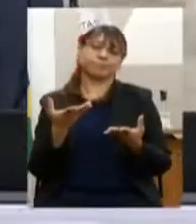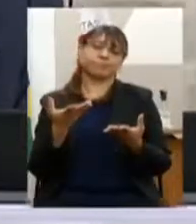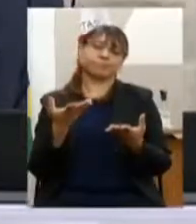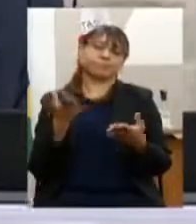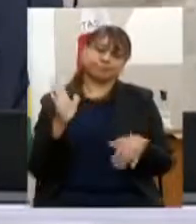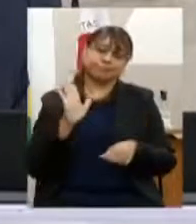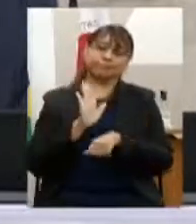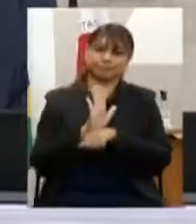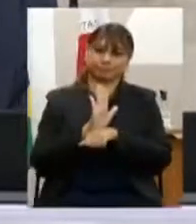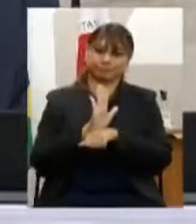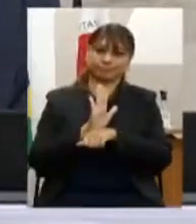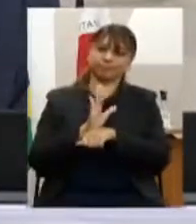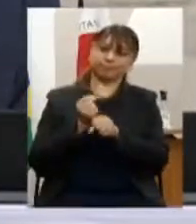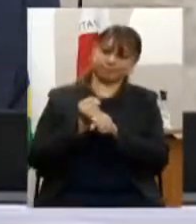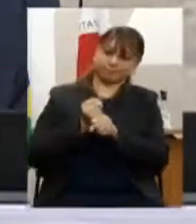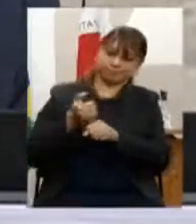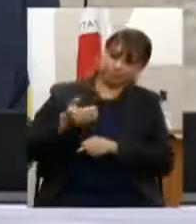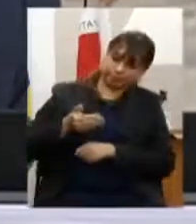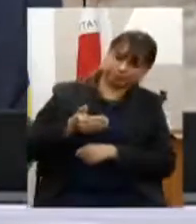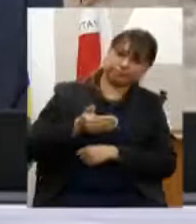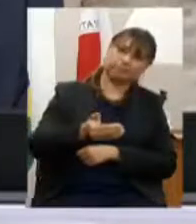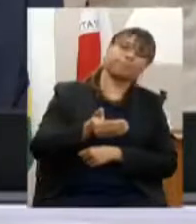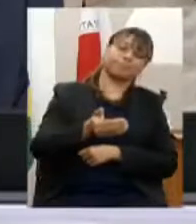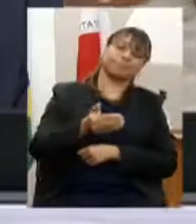próximos anos, com certeza,